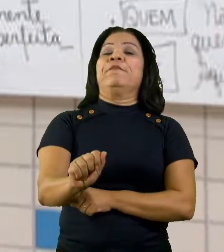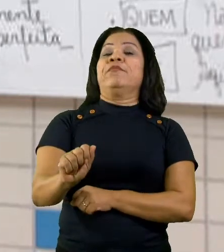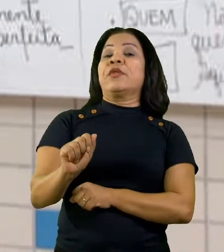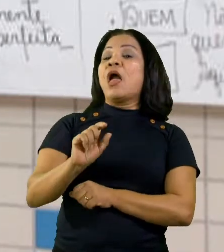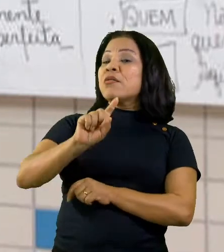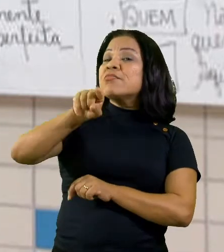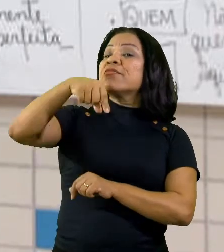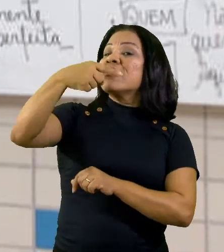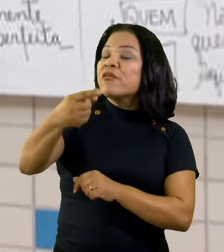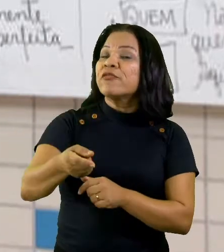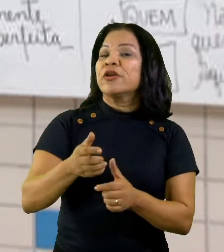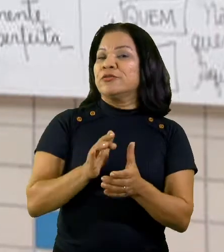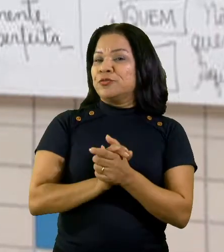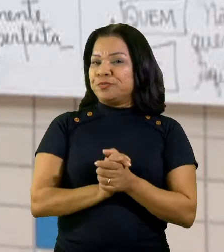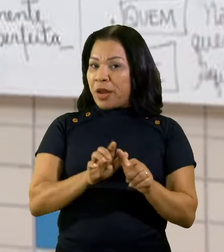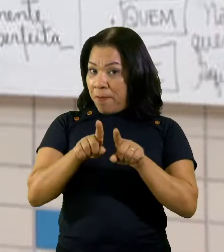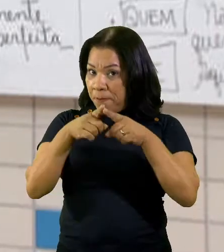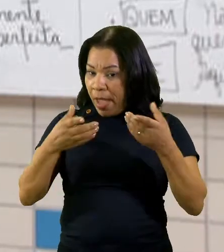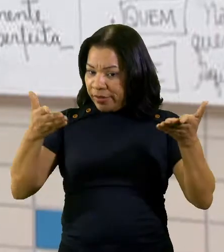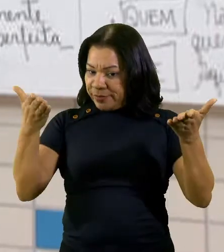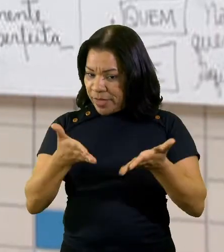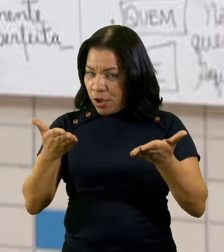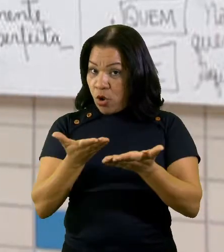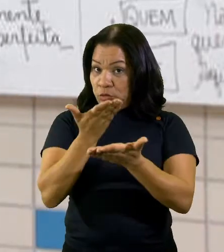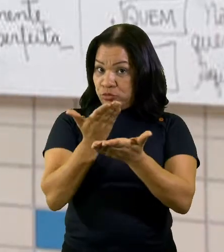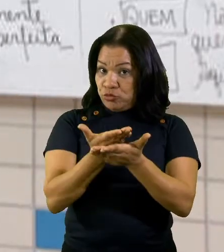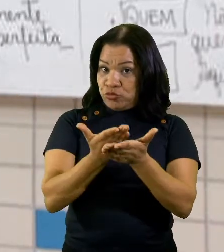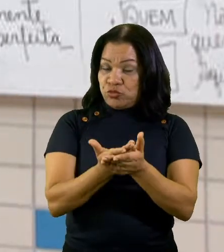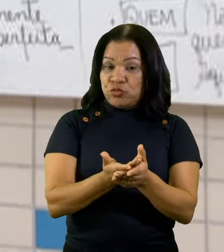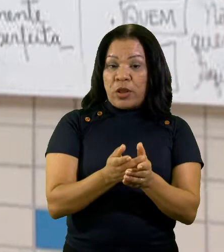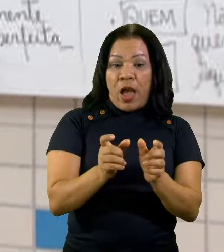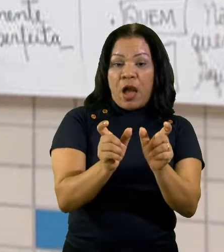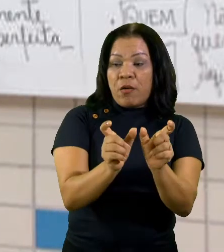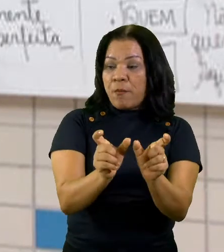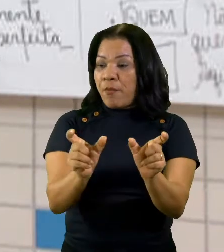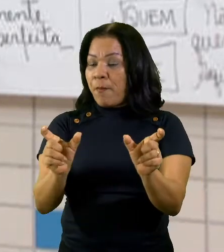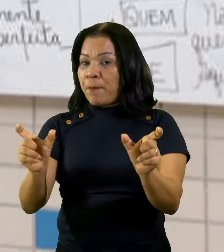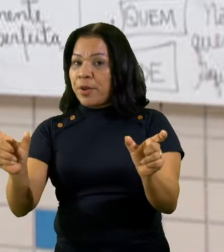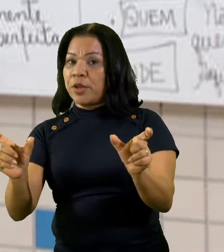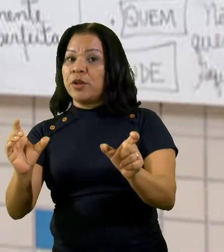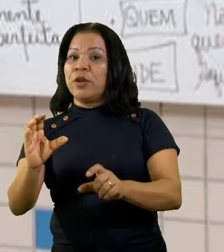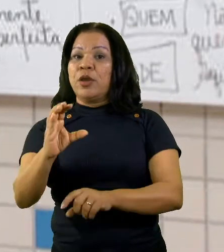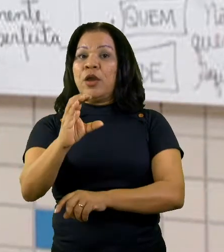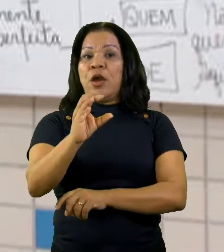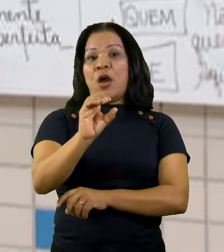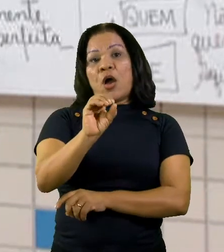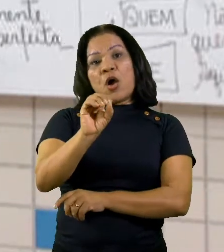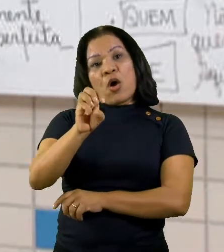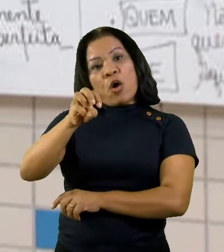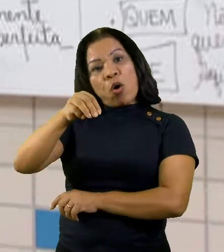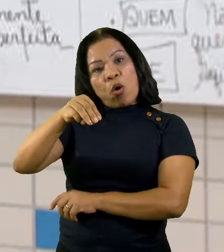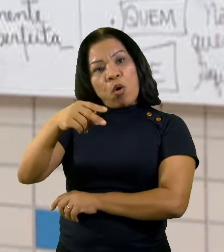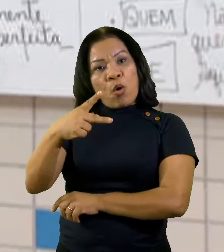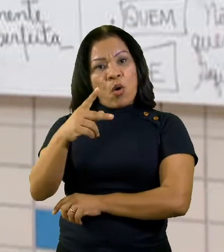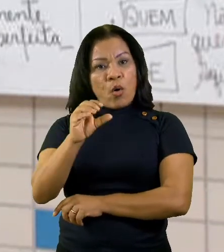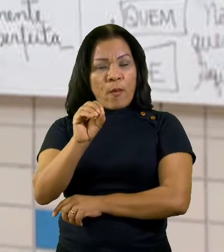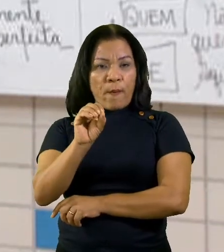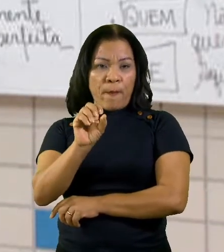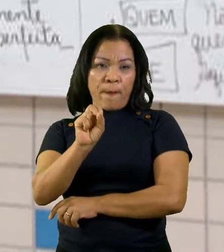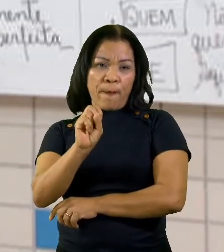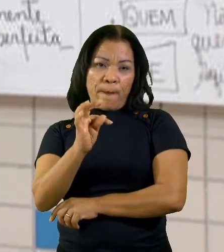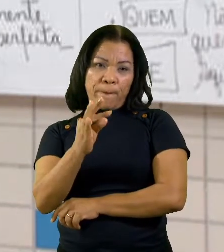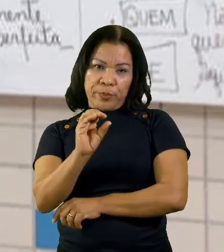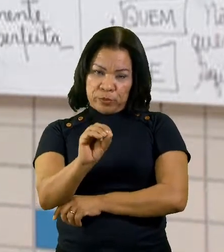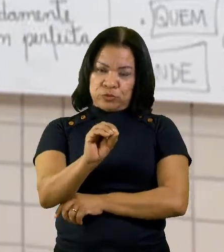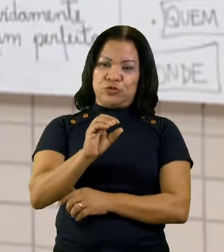período composto por coordenação e um período composto por subordinação. Vamos ver aqui no